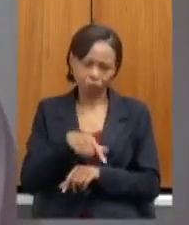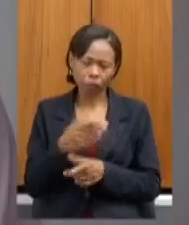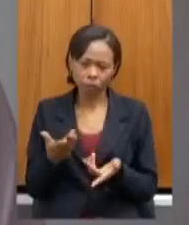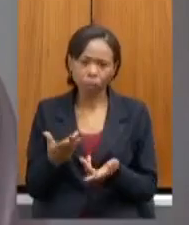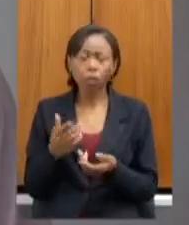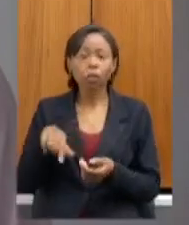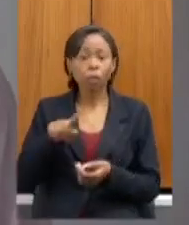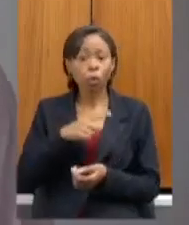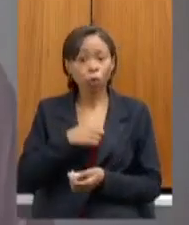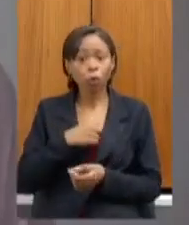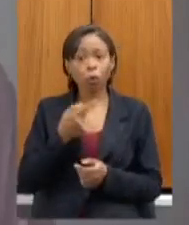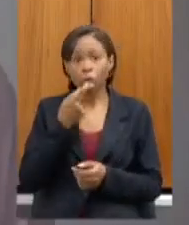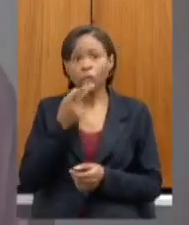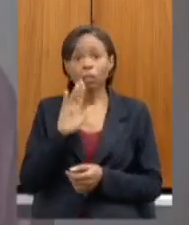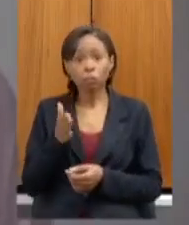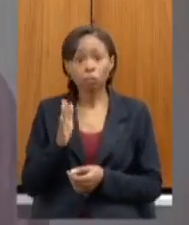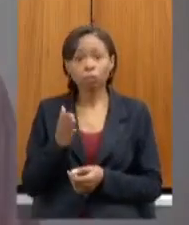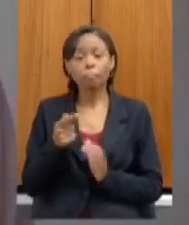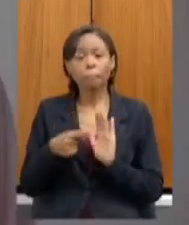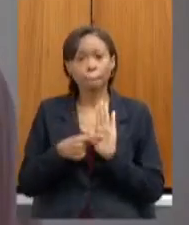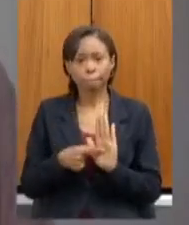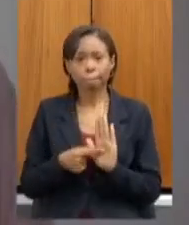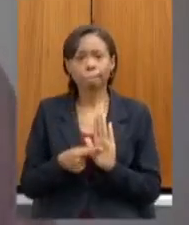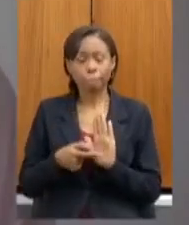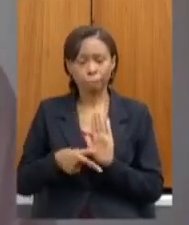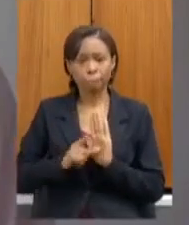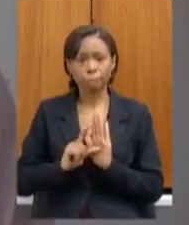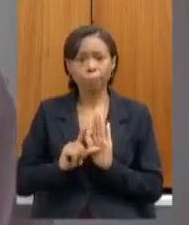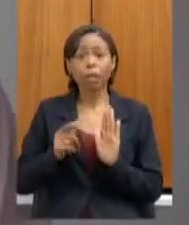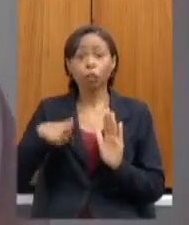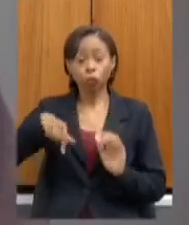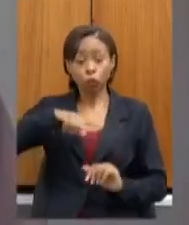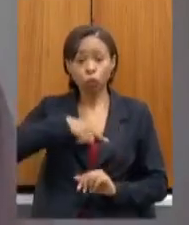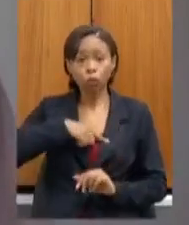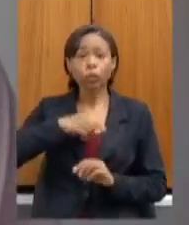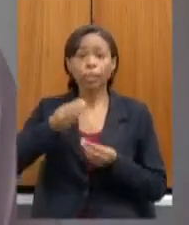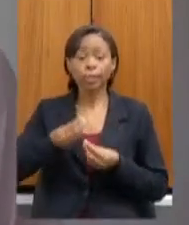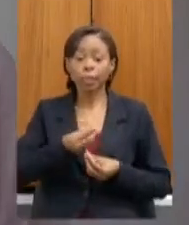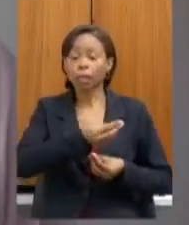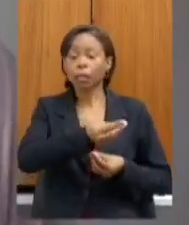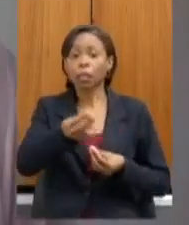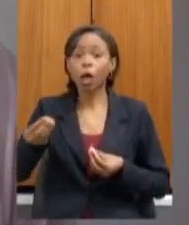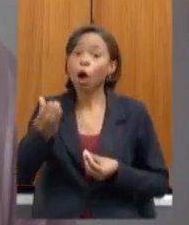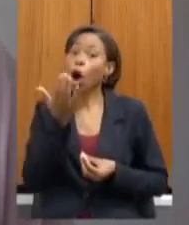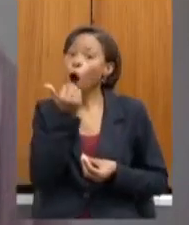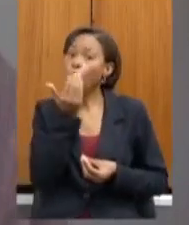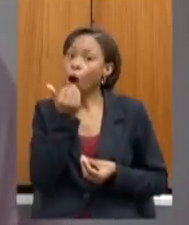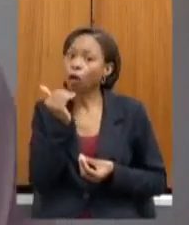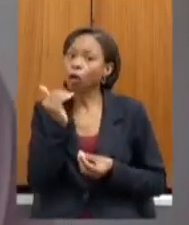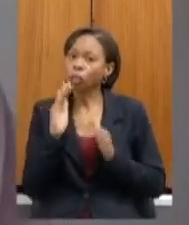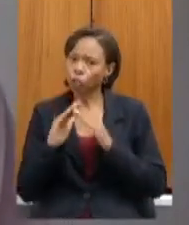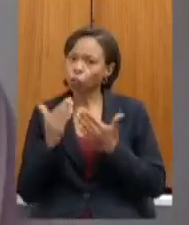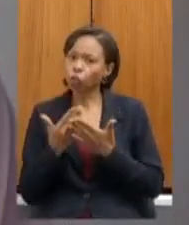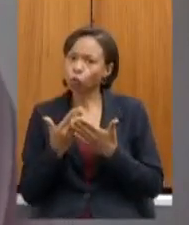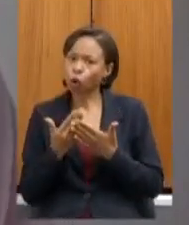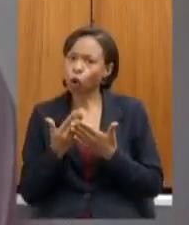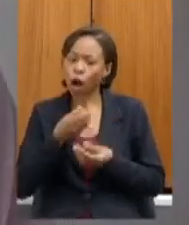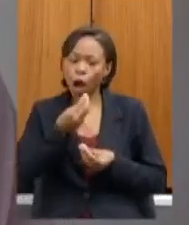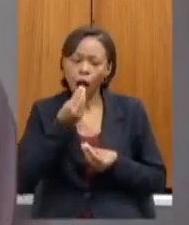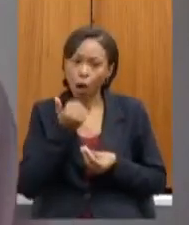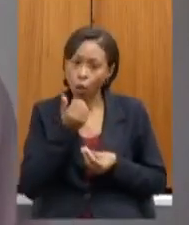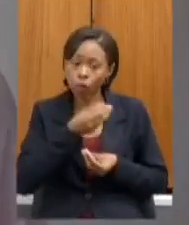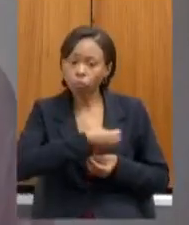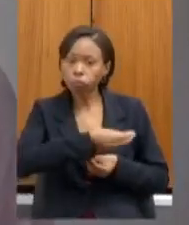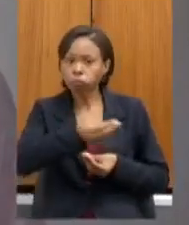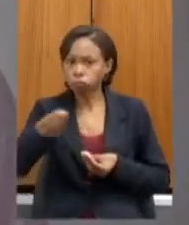da minha apresentação nós estamos fazendo a distribuição dos kits de alimentação o que eu posso lhe garantir é que todo o recurso de